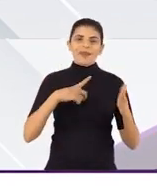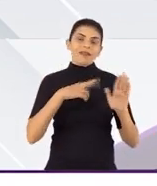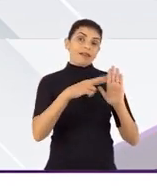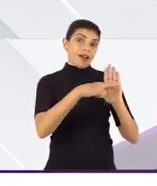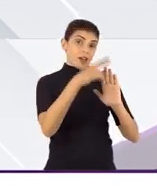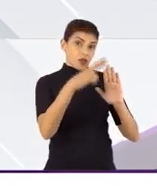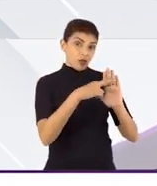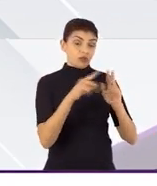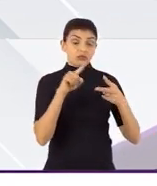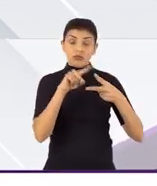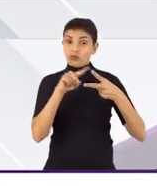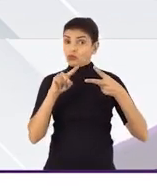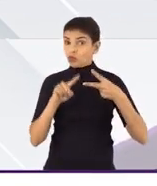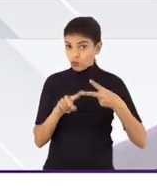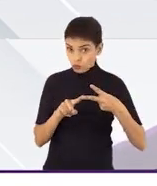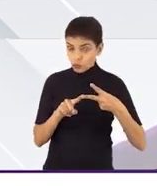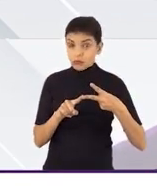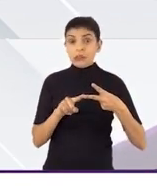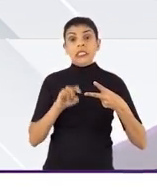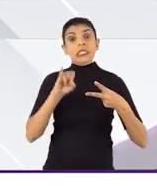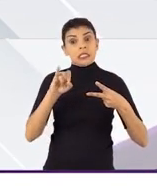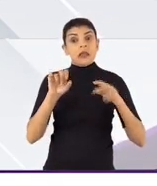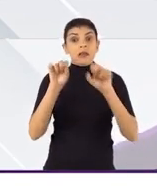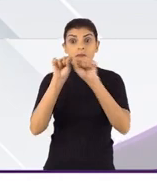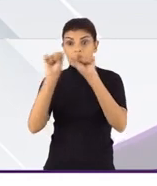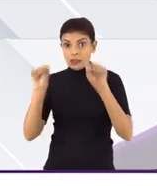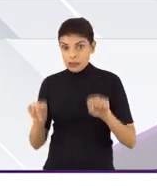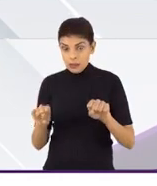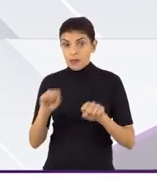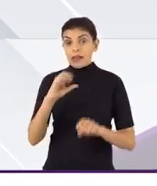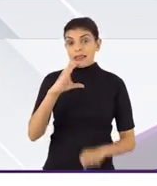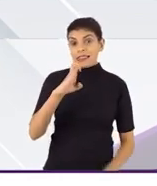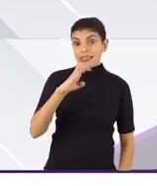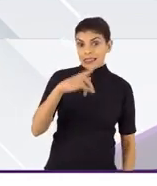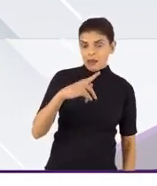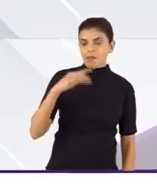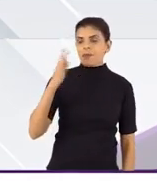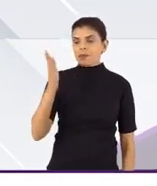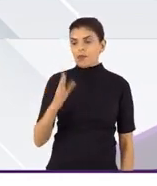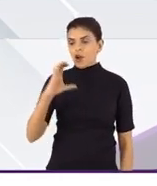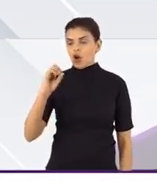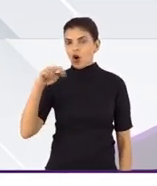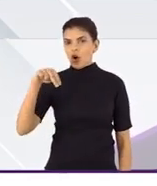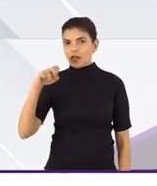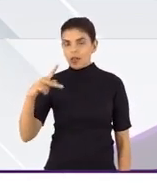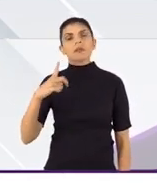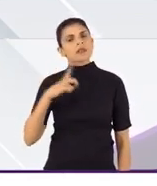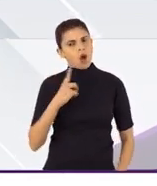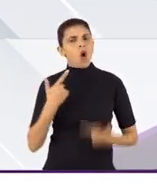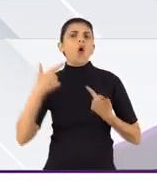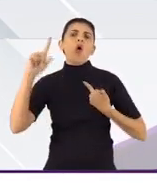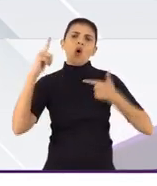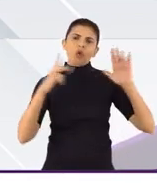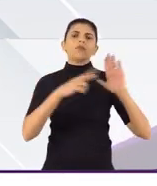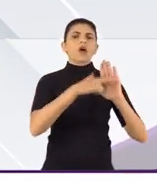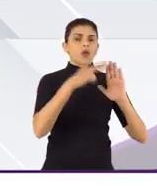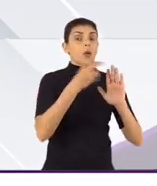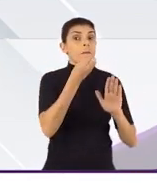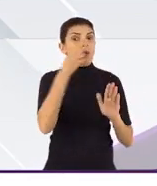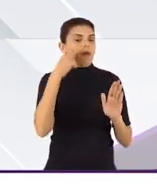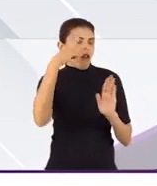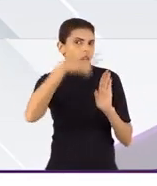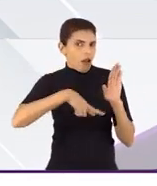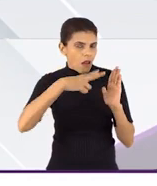eu falei, aqui trago somente duas resoluções, mas o sistema CEP-Conep tem outras resoluções que